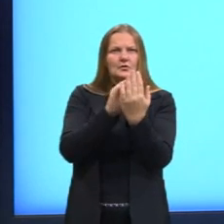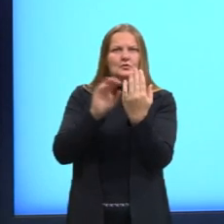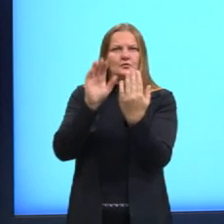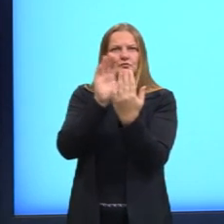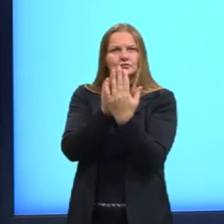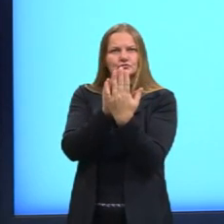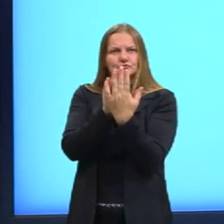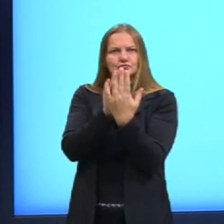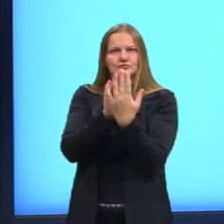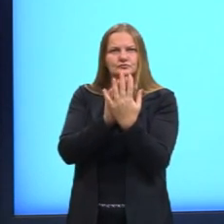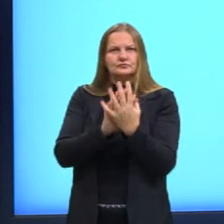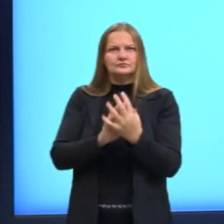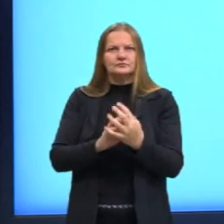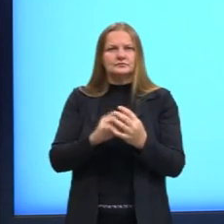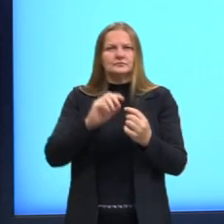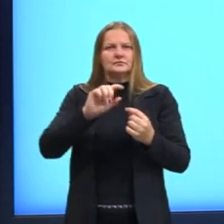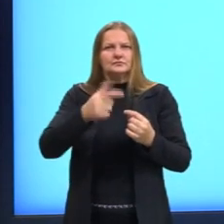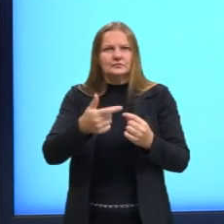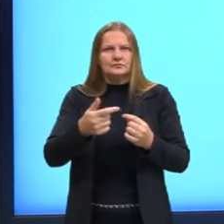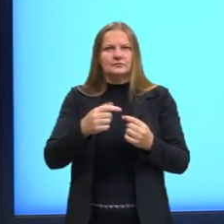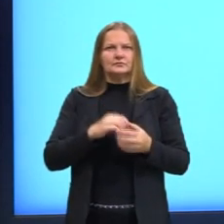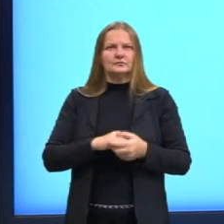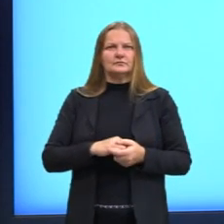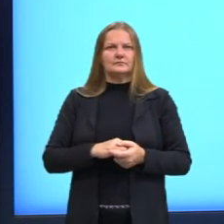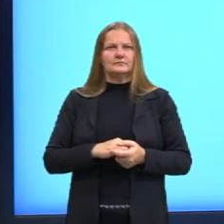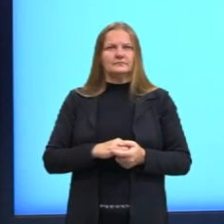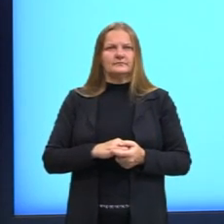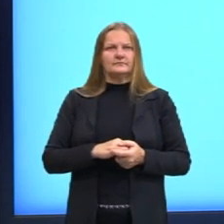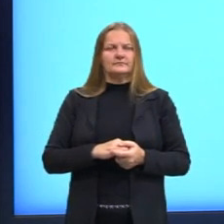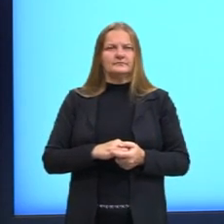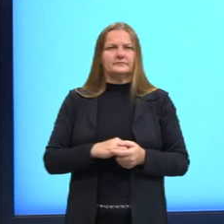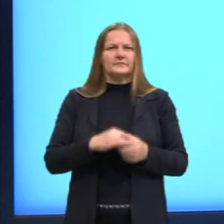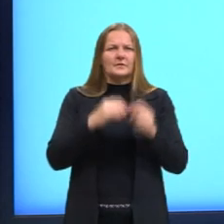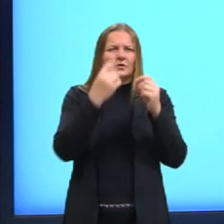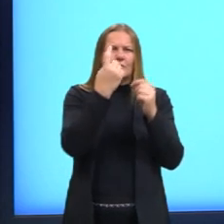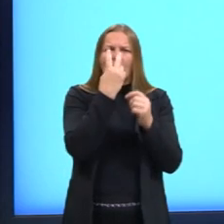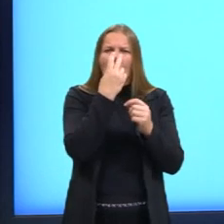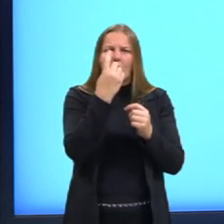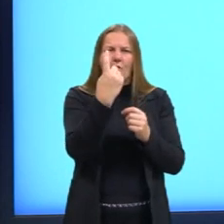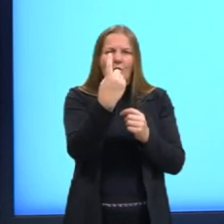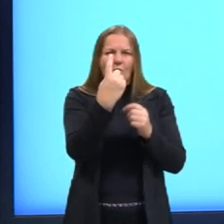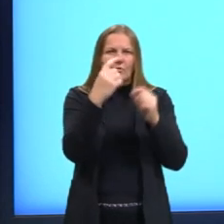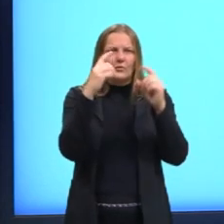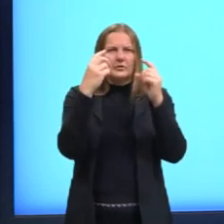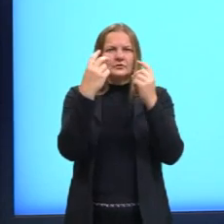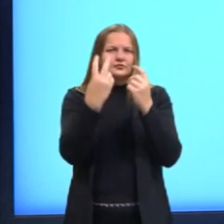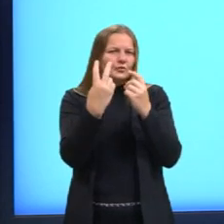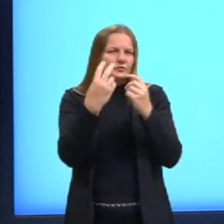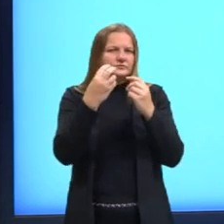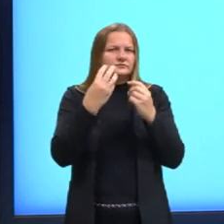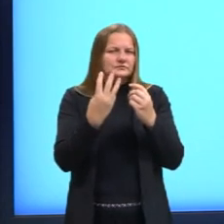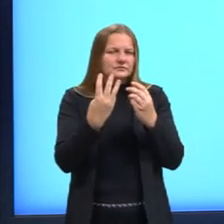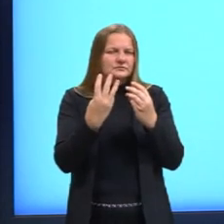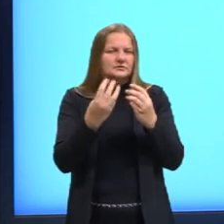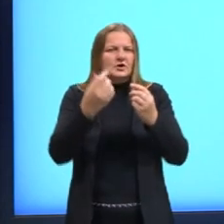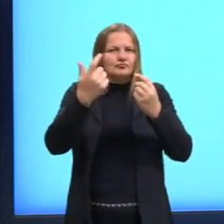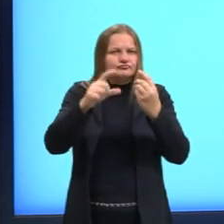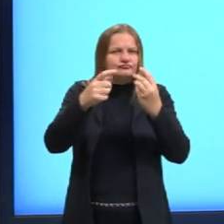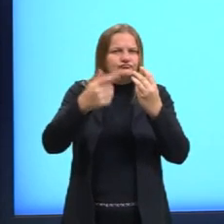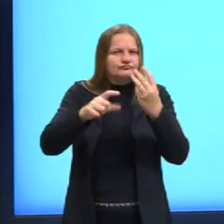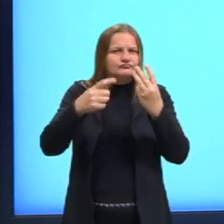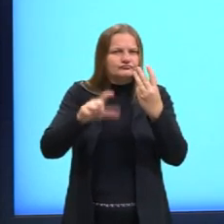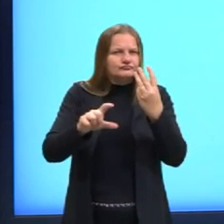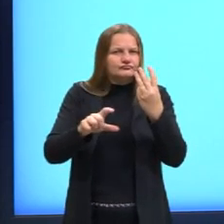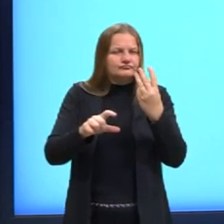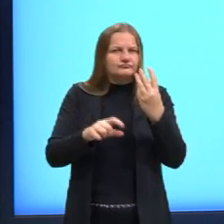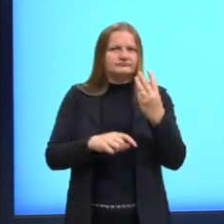três vezes, ou seja, nós temos ela aqui, ao lado ela novamente, e acima ela novamente. Então, eu estou repetindo a